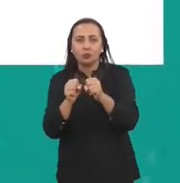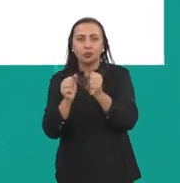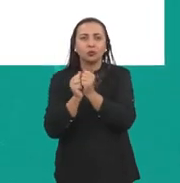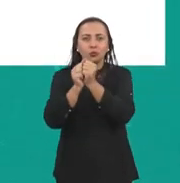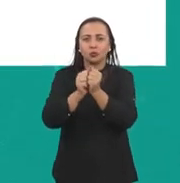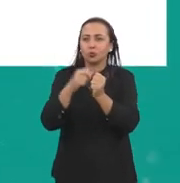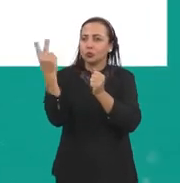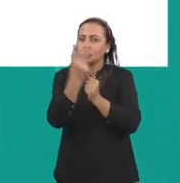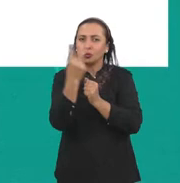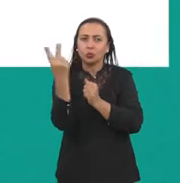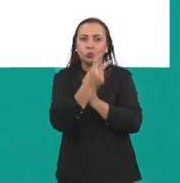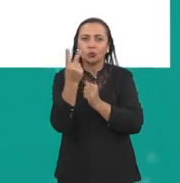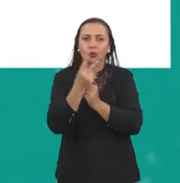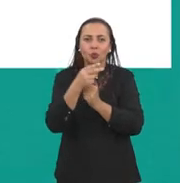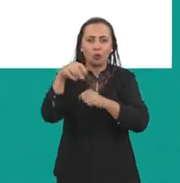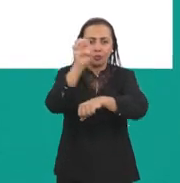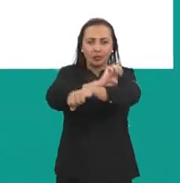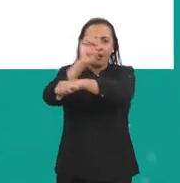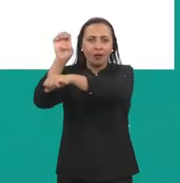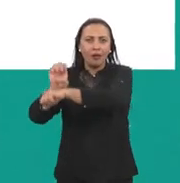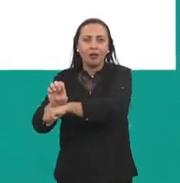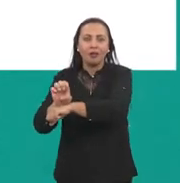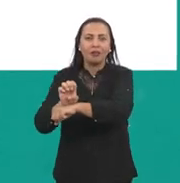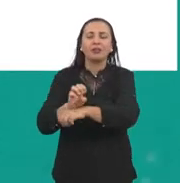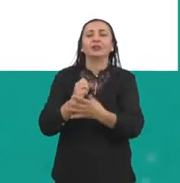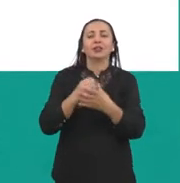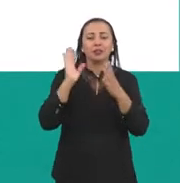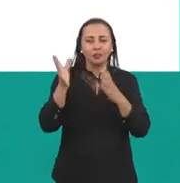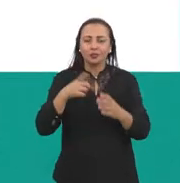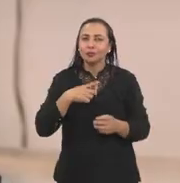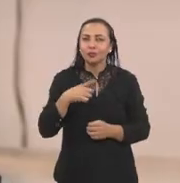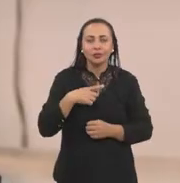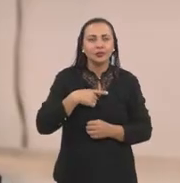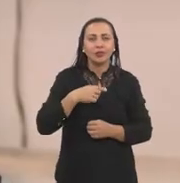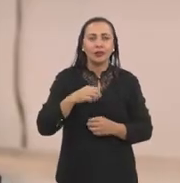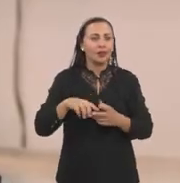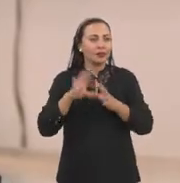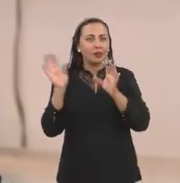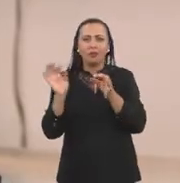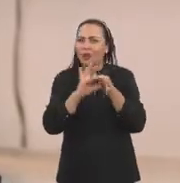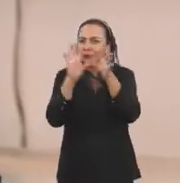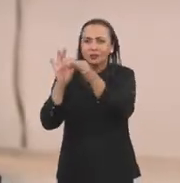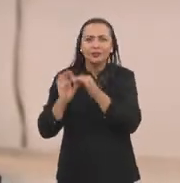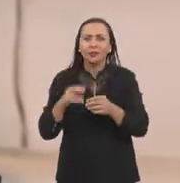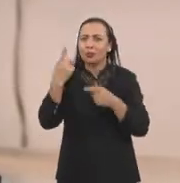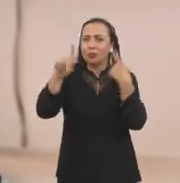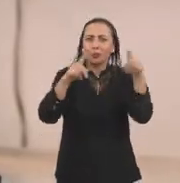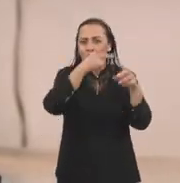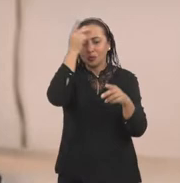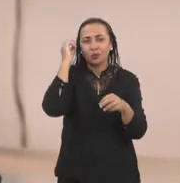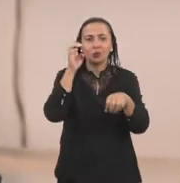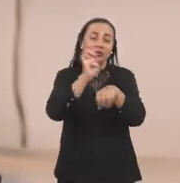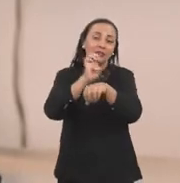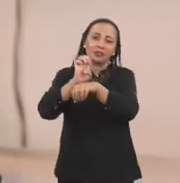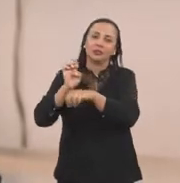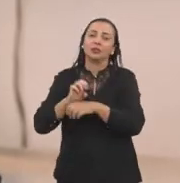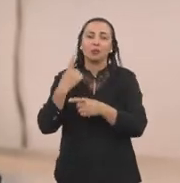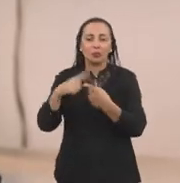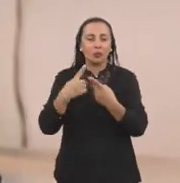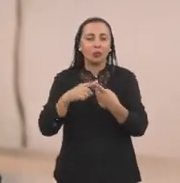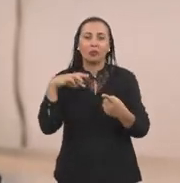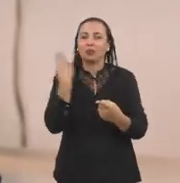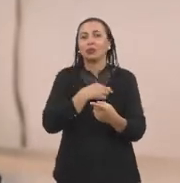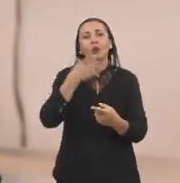especialmente, que foi quando a gente fez o link principal, eles também já tinham link com outras pessoas de outros estados. E aí foi muito interessante porque a gente